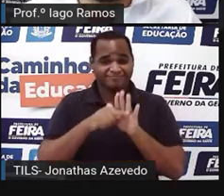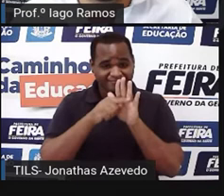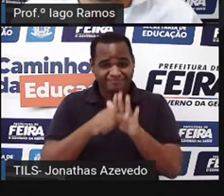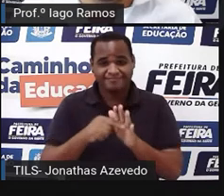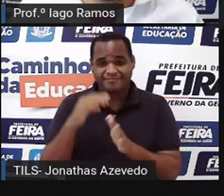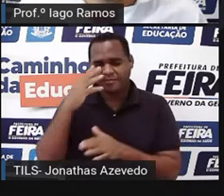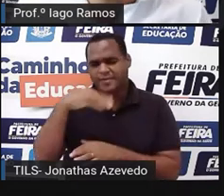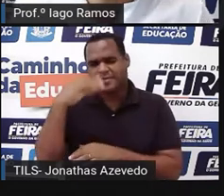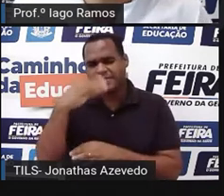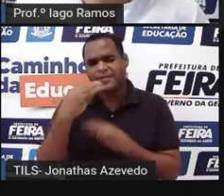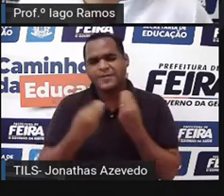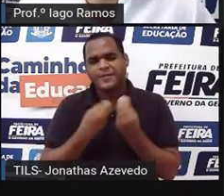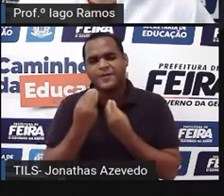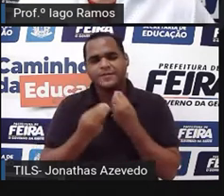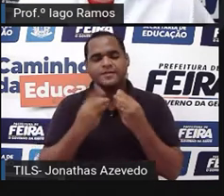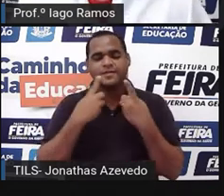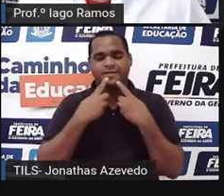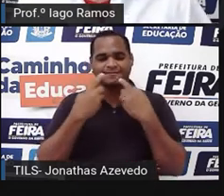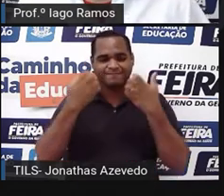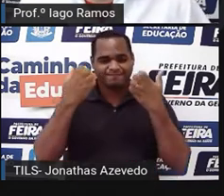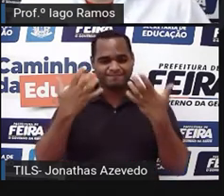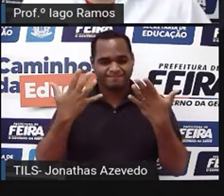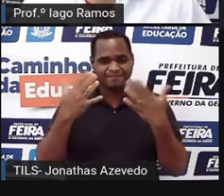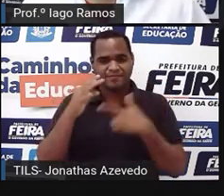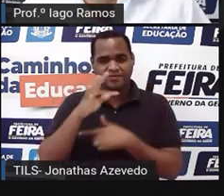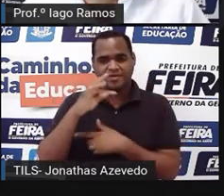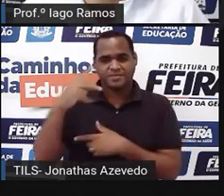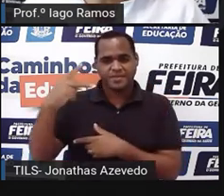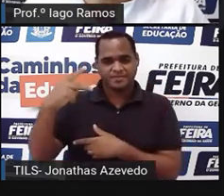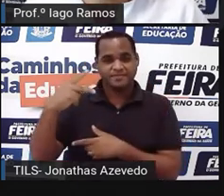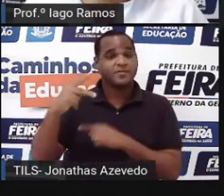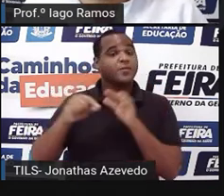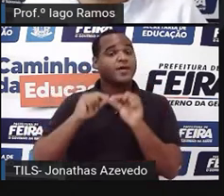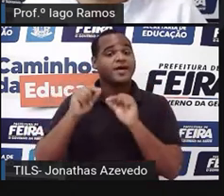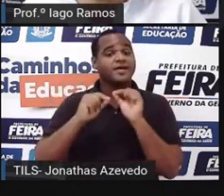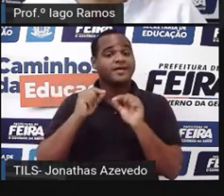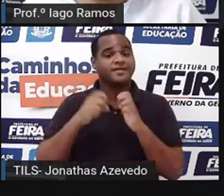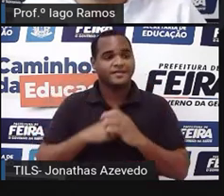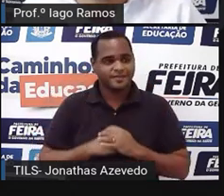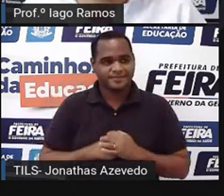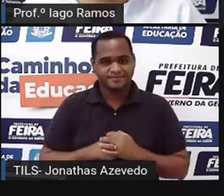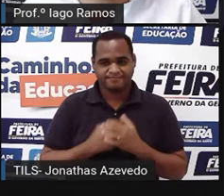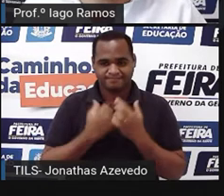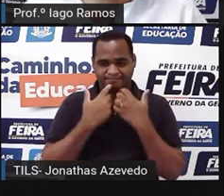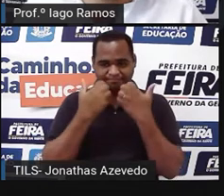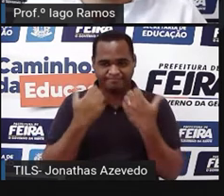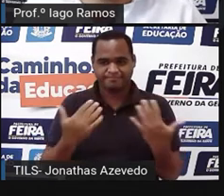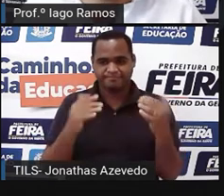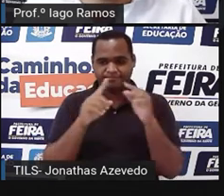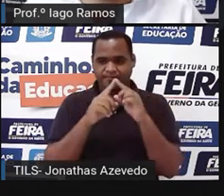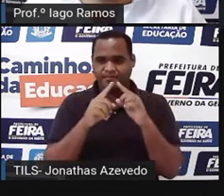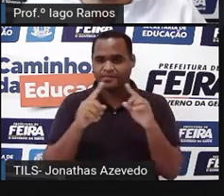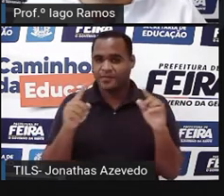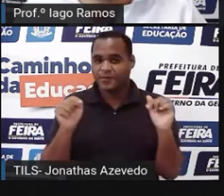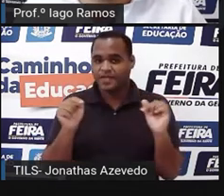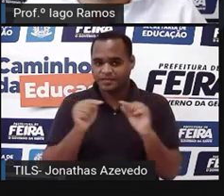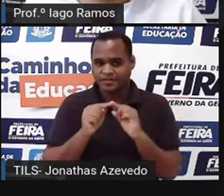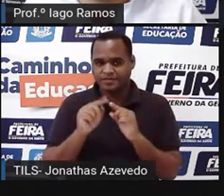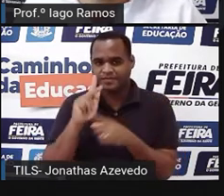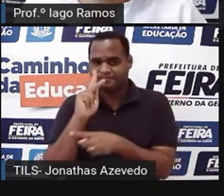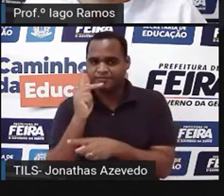bonito é como é enunciado o teorema de Pitágoras, tá? É dito assim, que o quadrado da hipotenusa